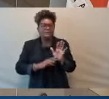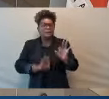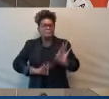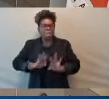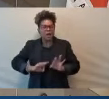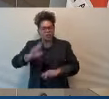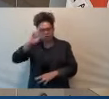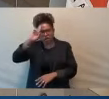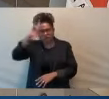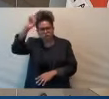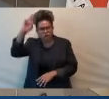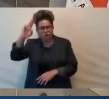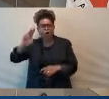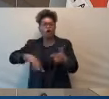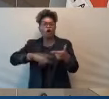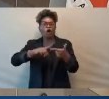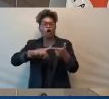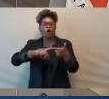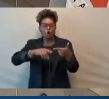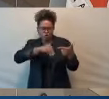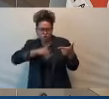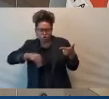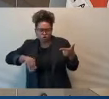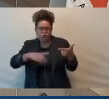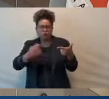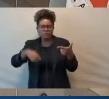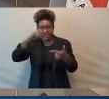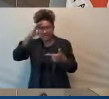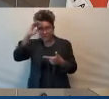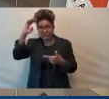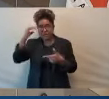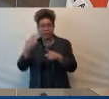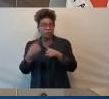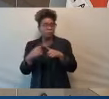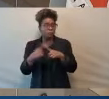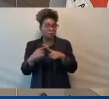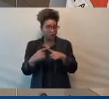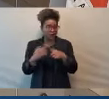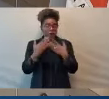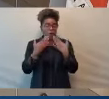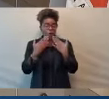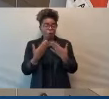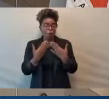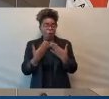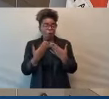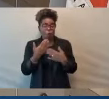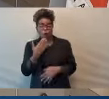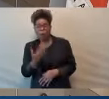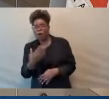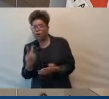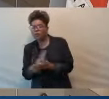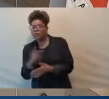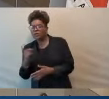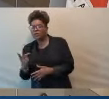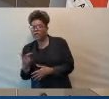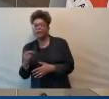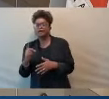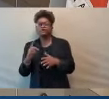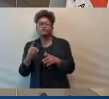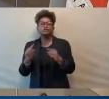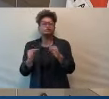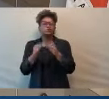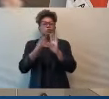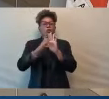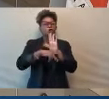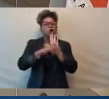residencial para a via mista lá no Buritiz, e eu vim aqui fazer oposição àquele projeto ridículo que a prefeitura colocou aqui, base